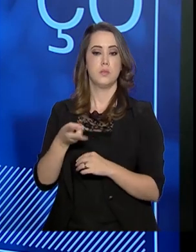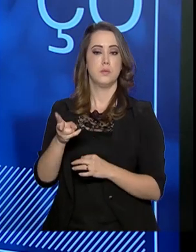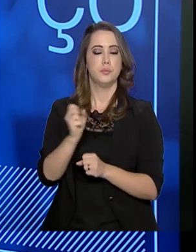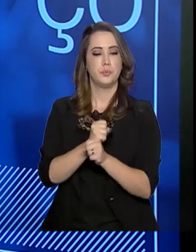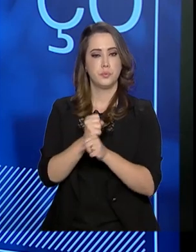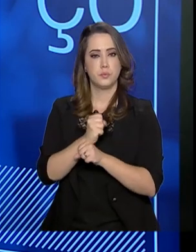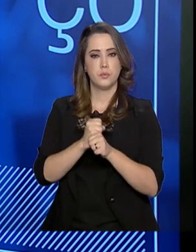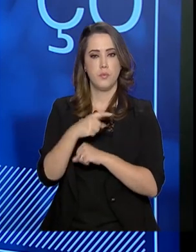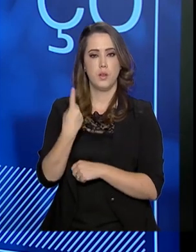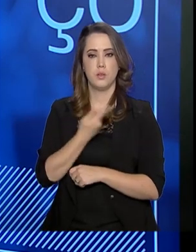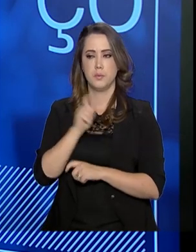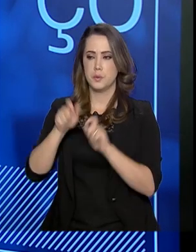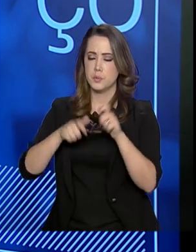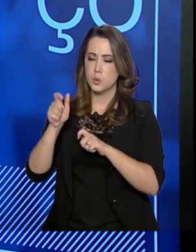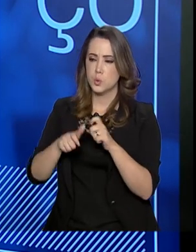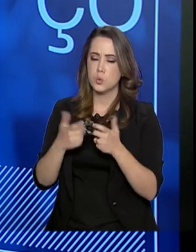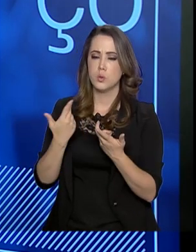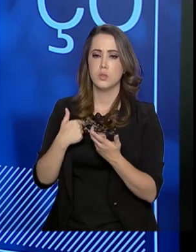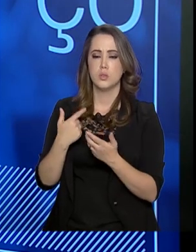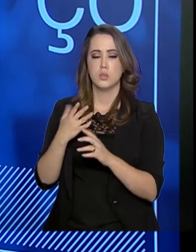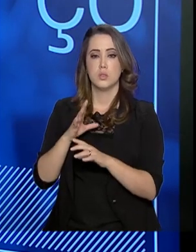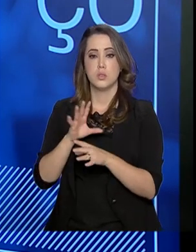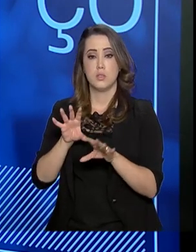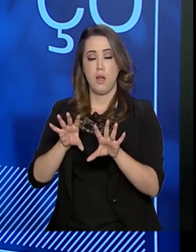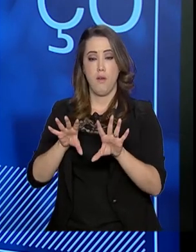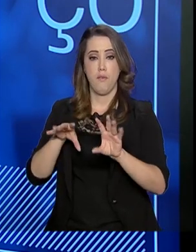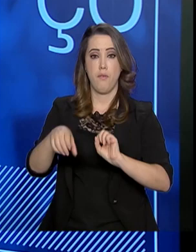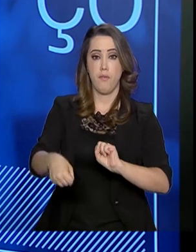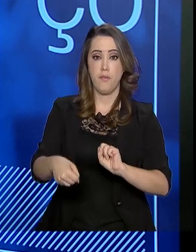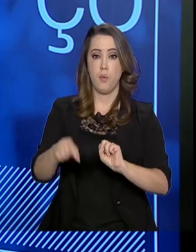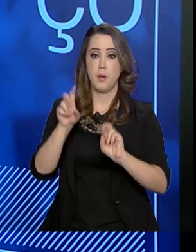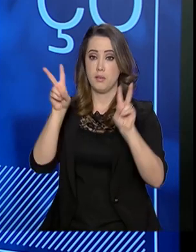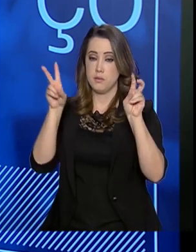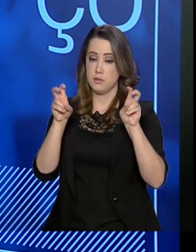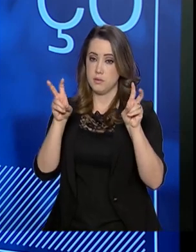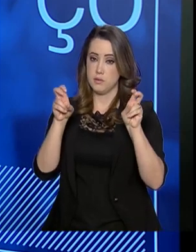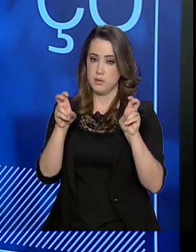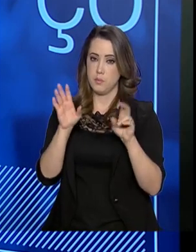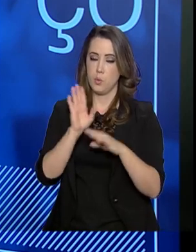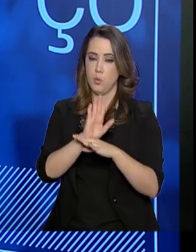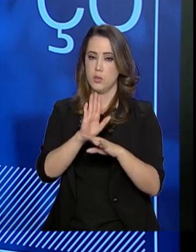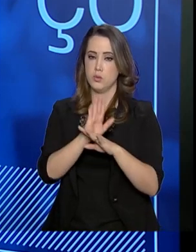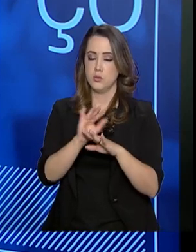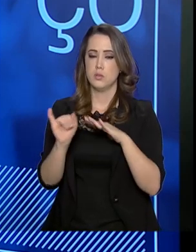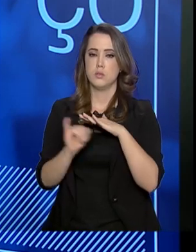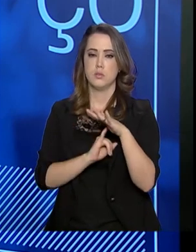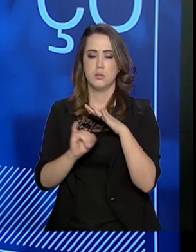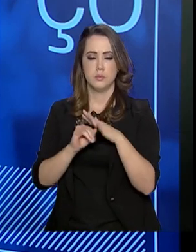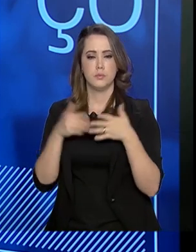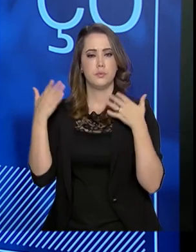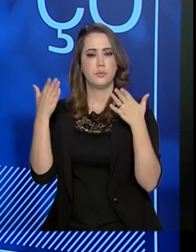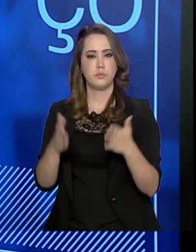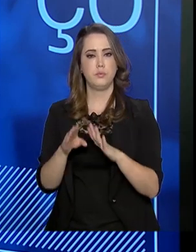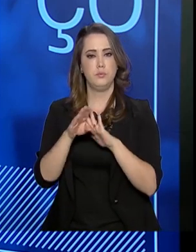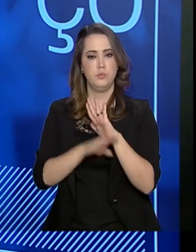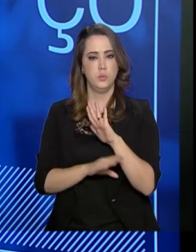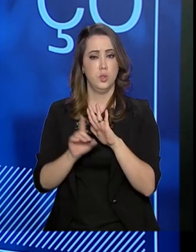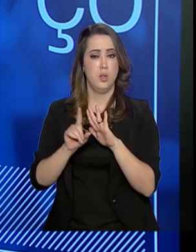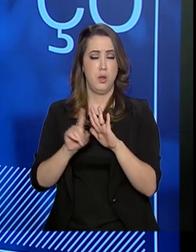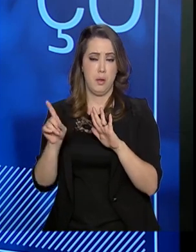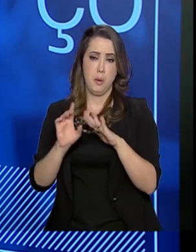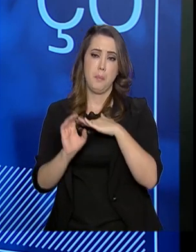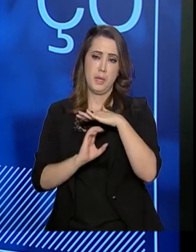nós temos gente que está se formando nesse tema, com o apoio das instituições que participam do programa não